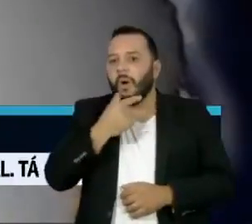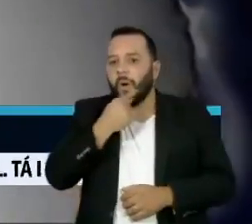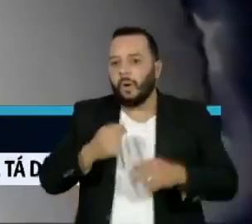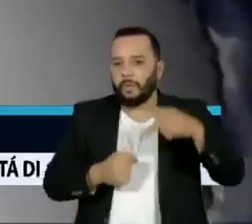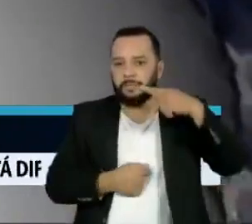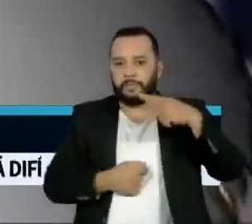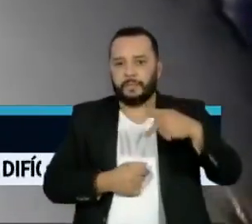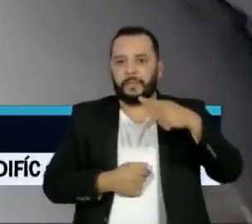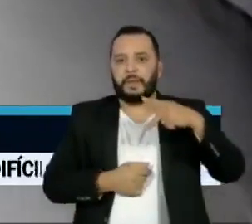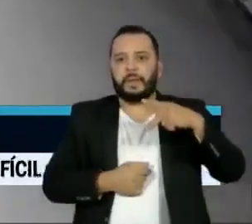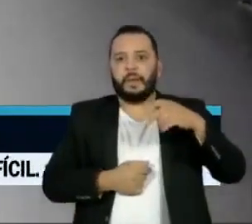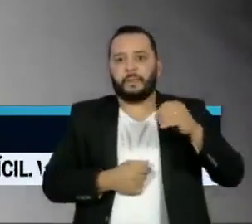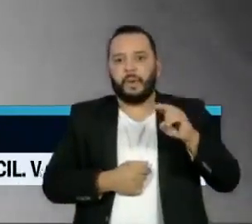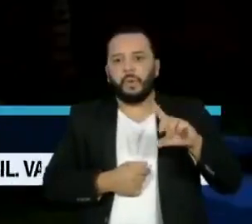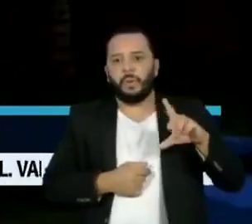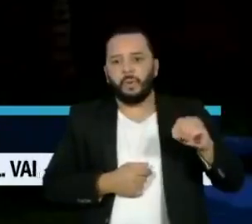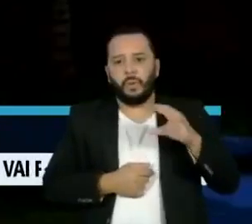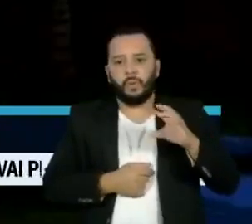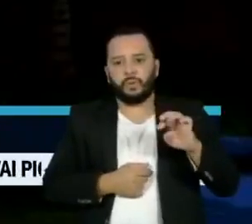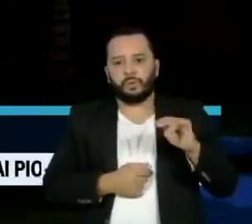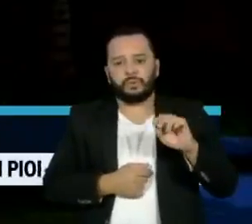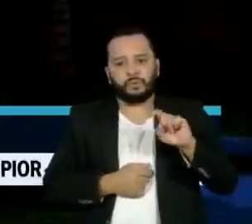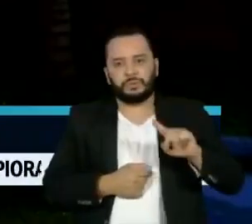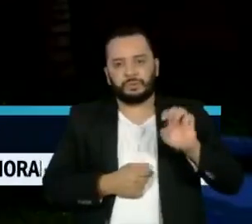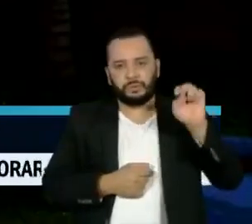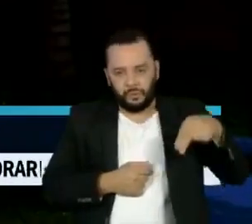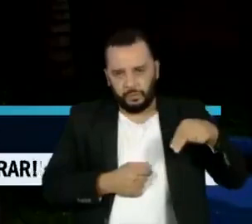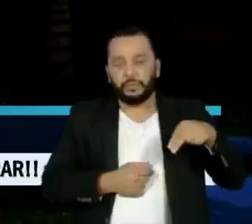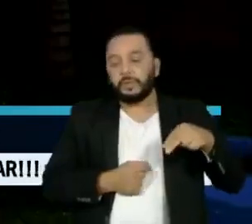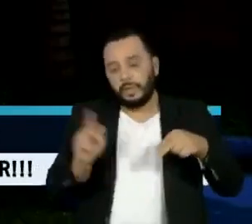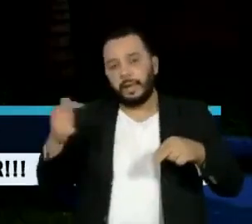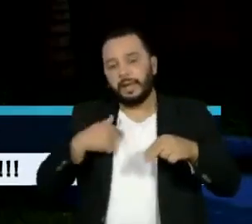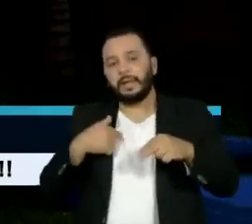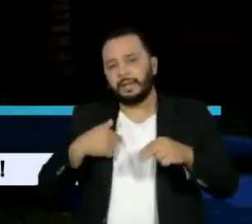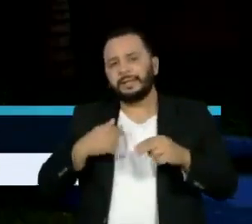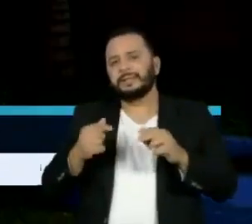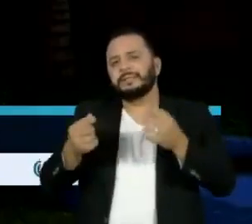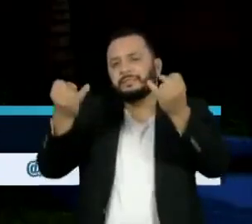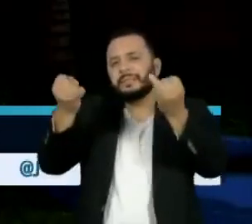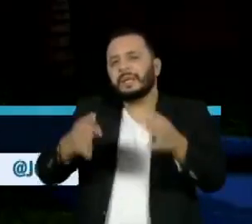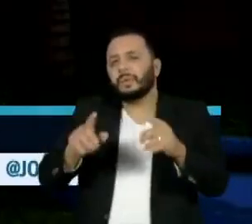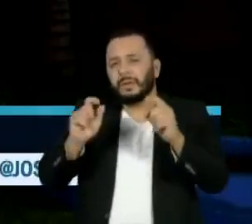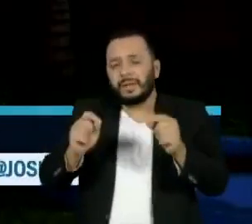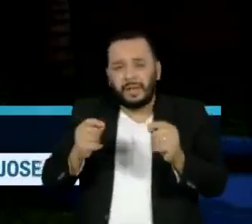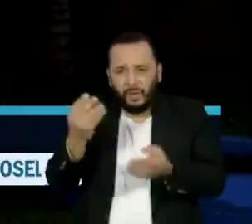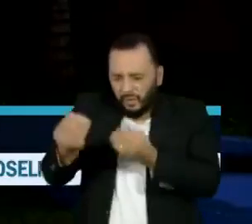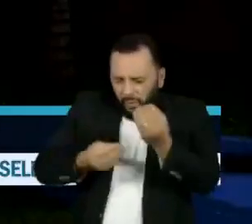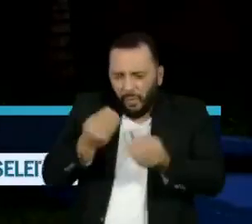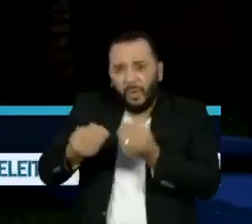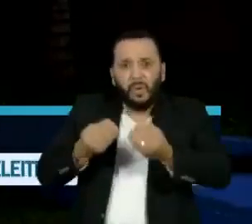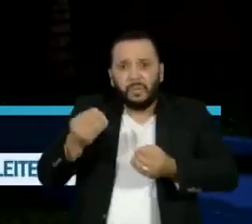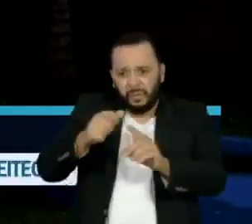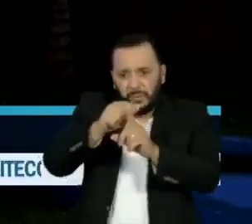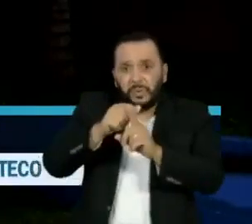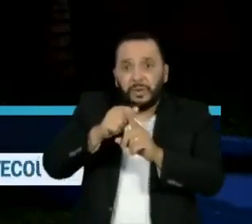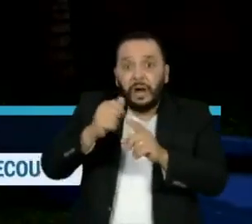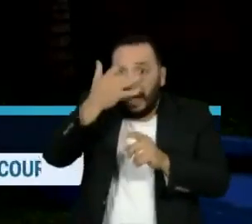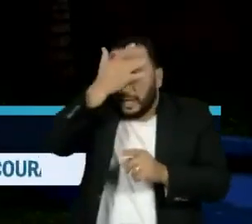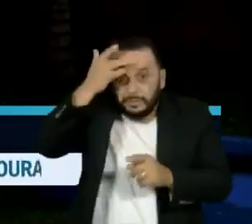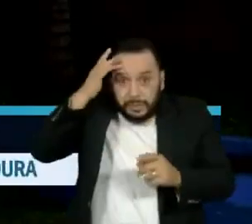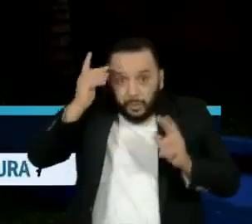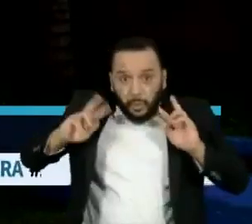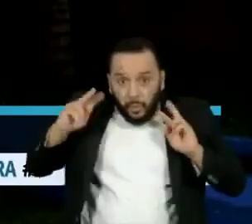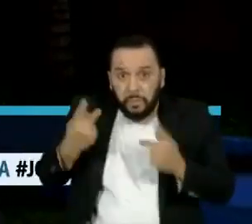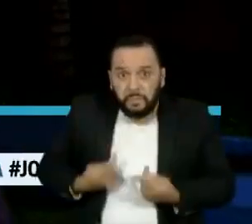pelos estudos sobre a camada de ozônio. O antropoceno é definido pela capacidade do homem de tomar o lugar da natureza como